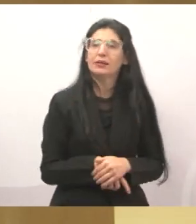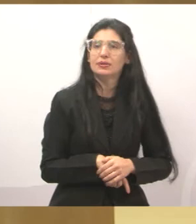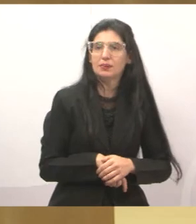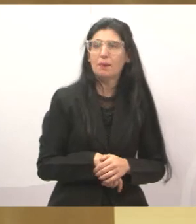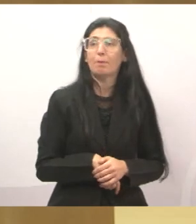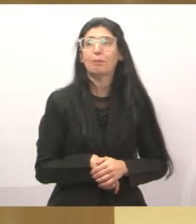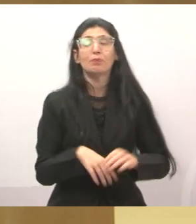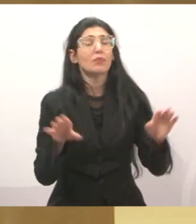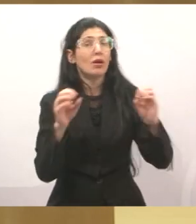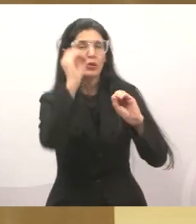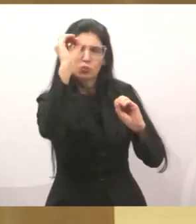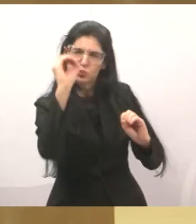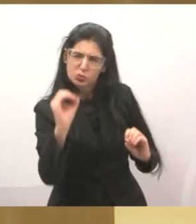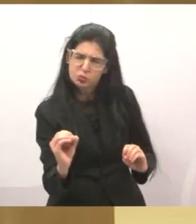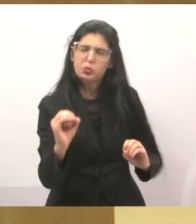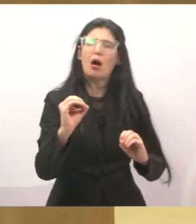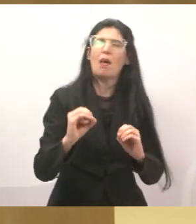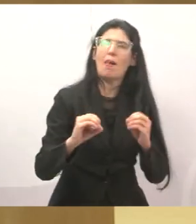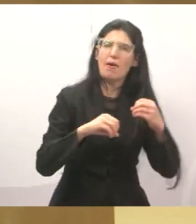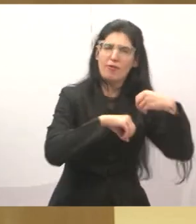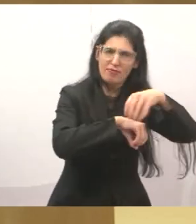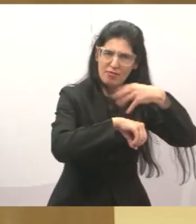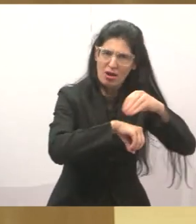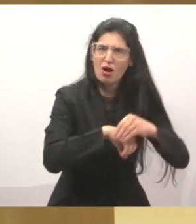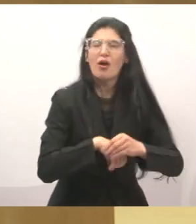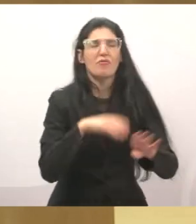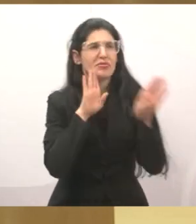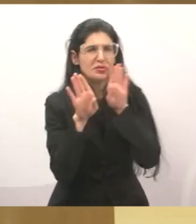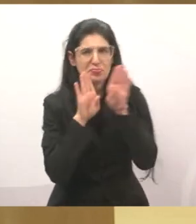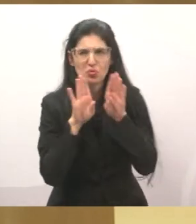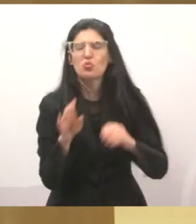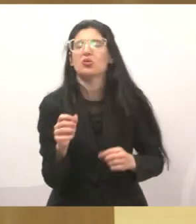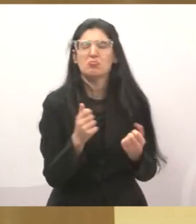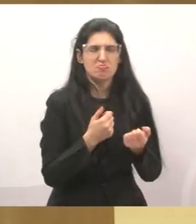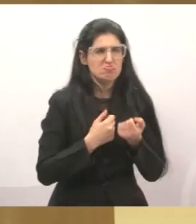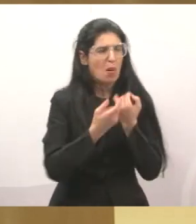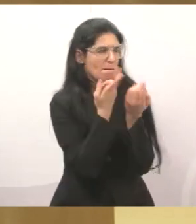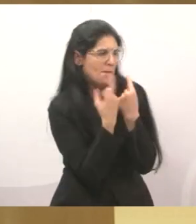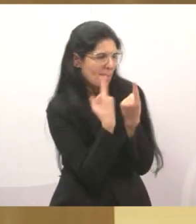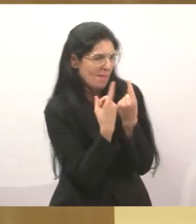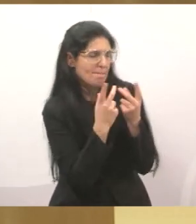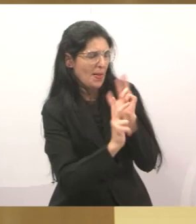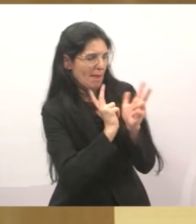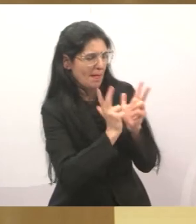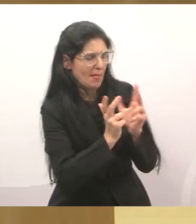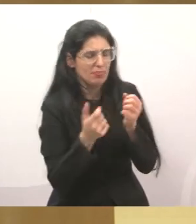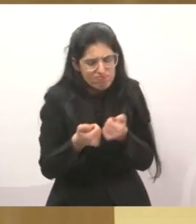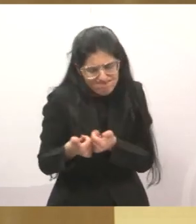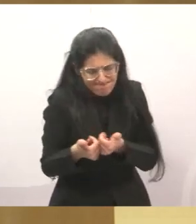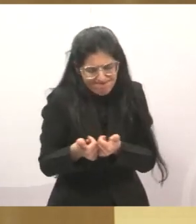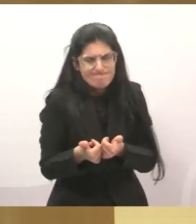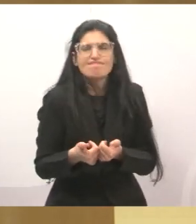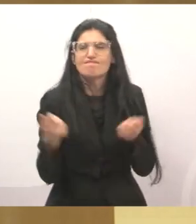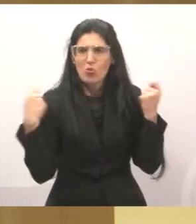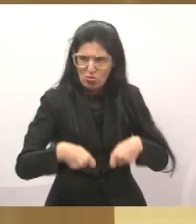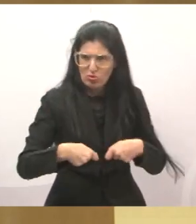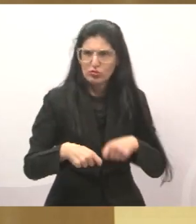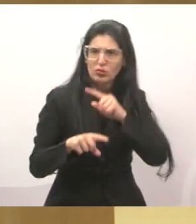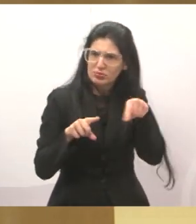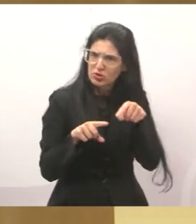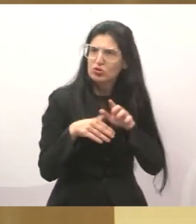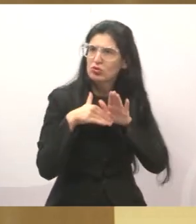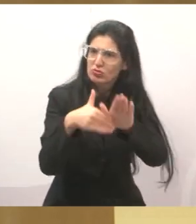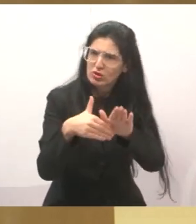a gente puder aí estar atendendo a população para dar esclarecimentos e, como se diz, prestar o serviço que é a nossa